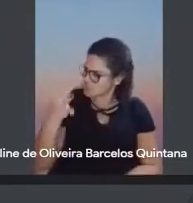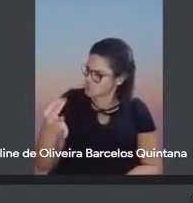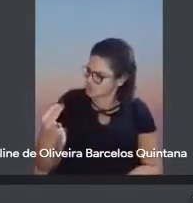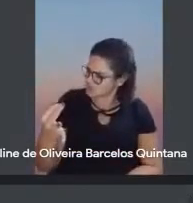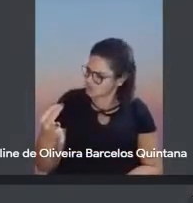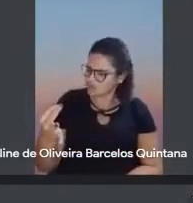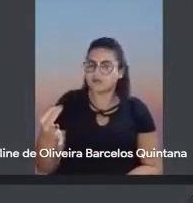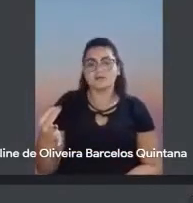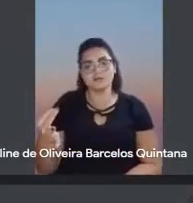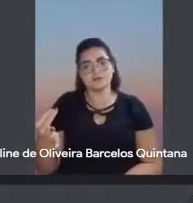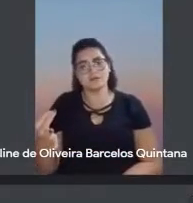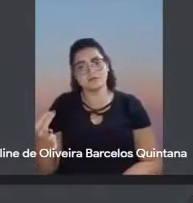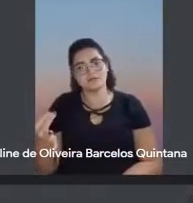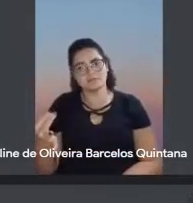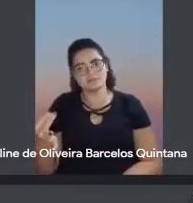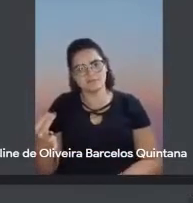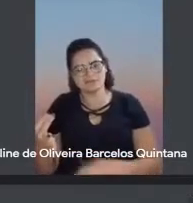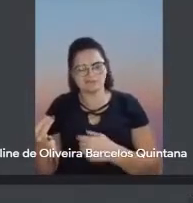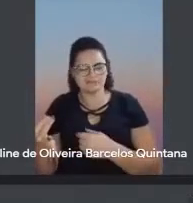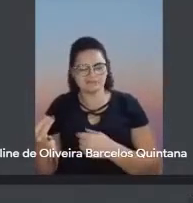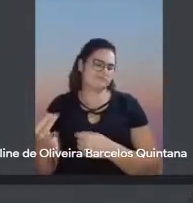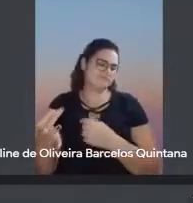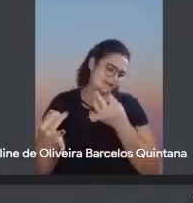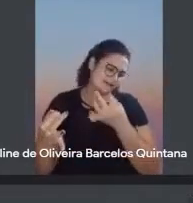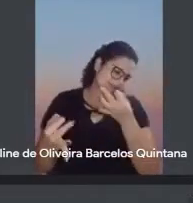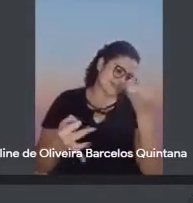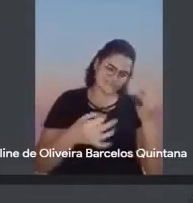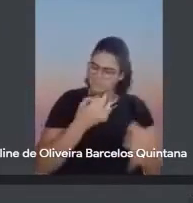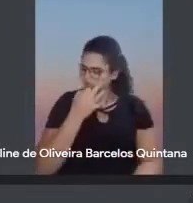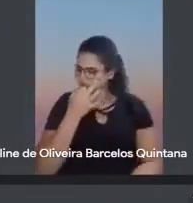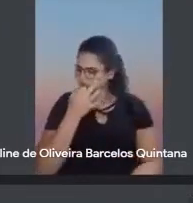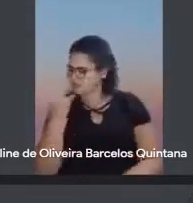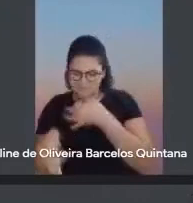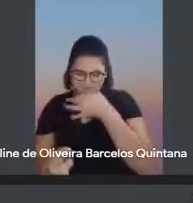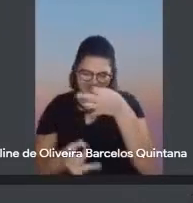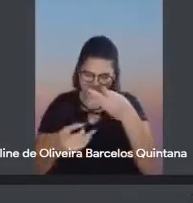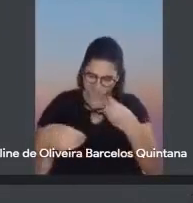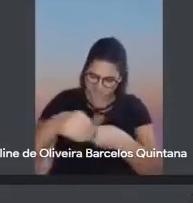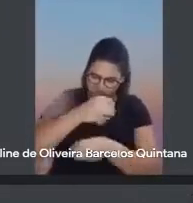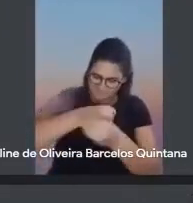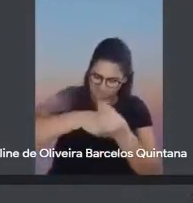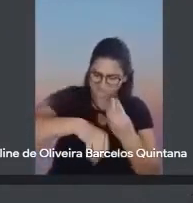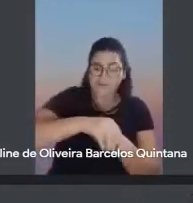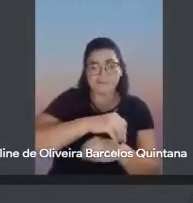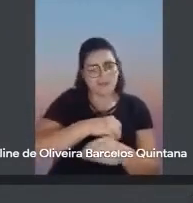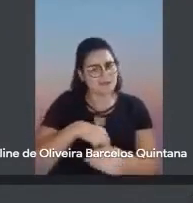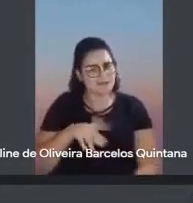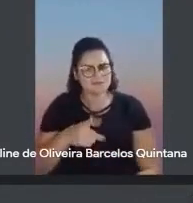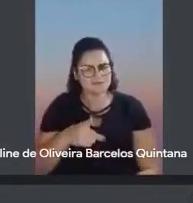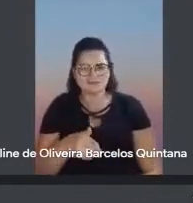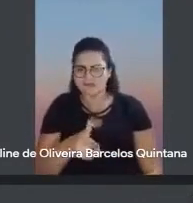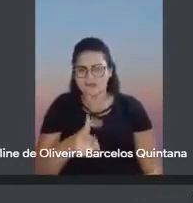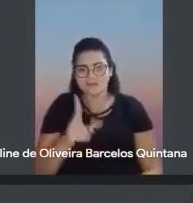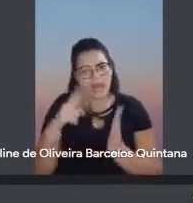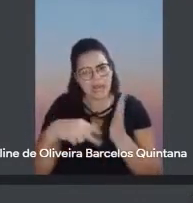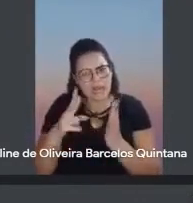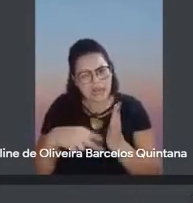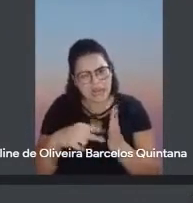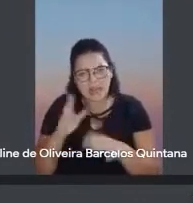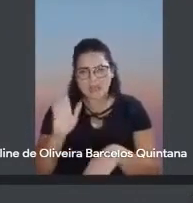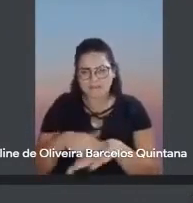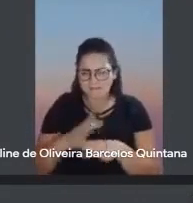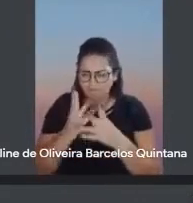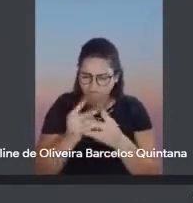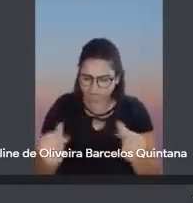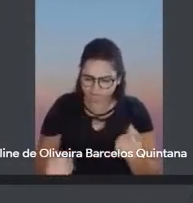sempre dribla também, né? Porque ele, assim, por mais que critique, diga, não, não tem que ler mais isso, vamos queimar